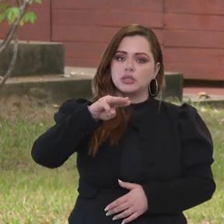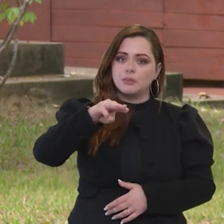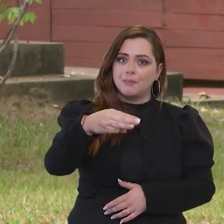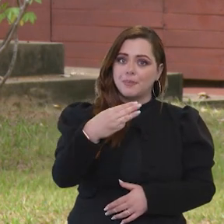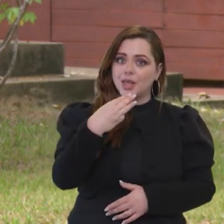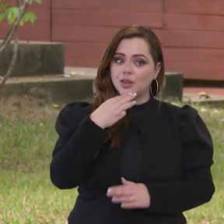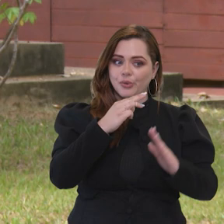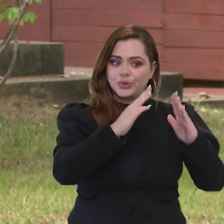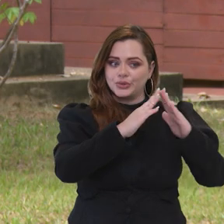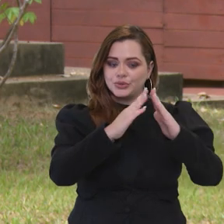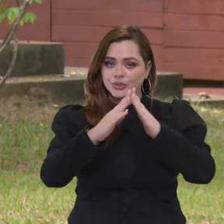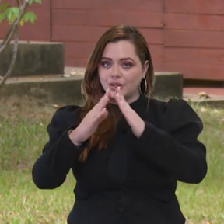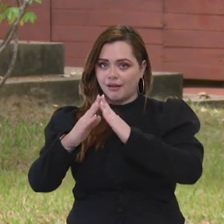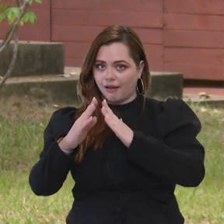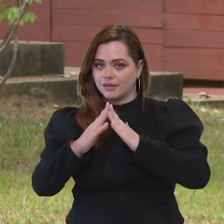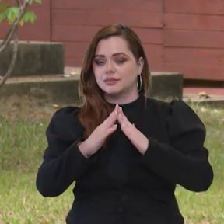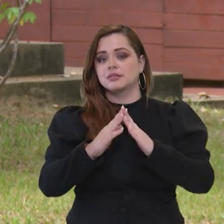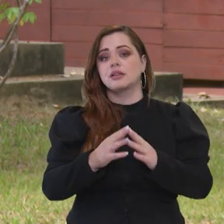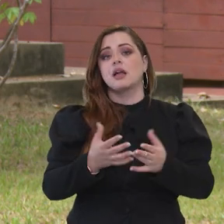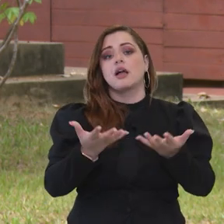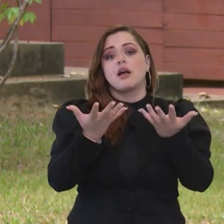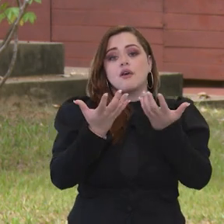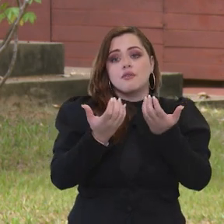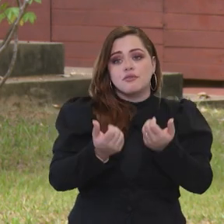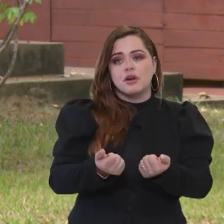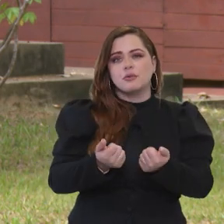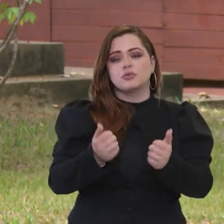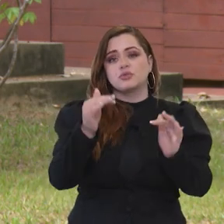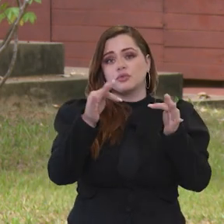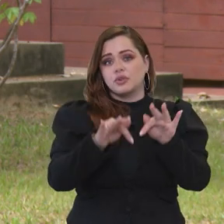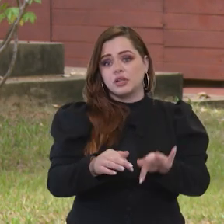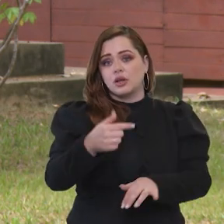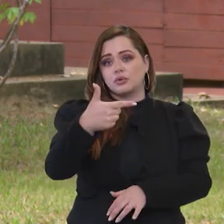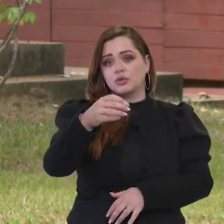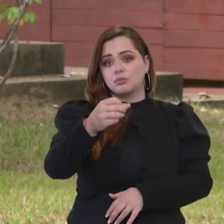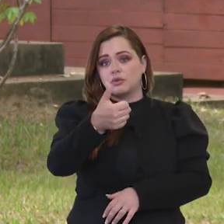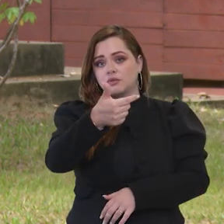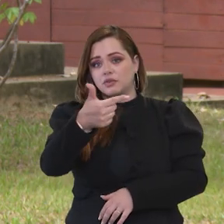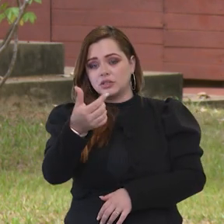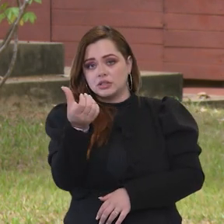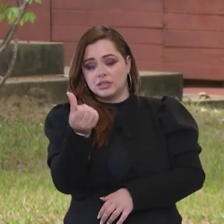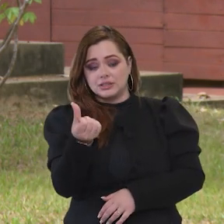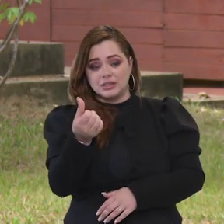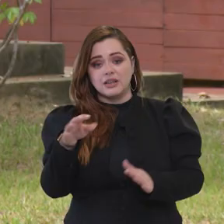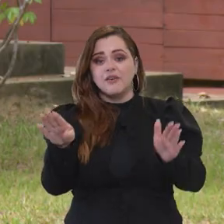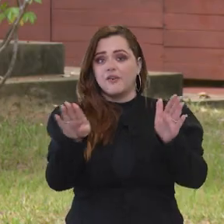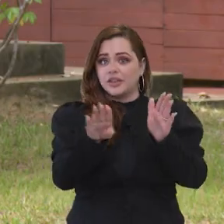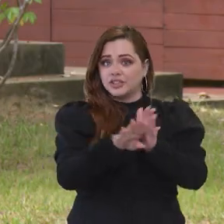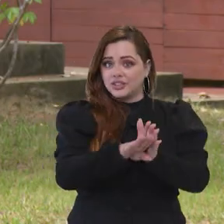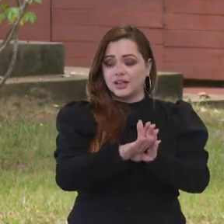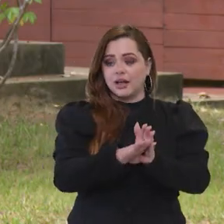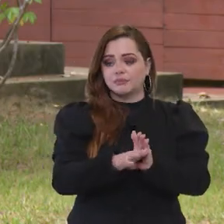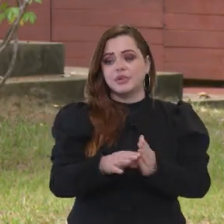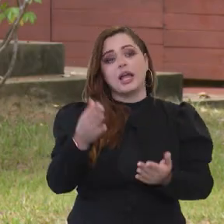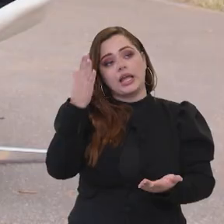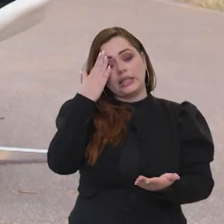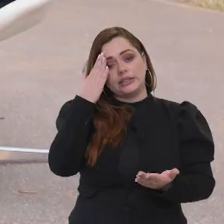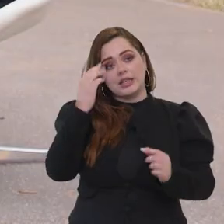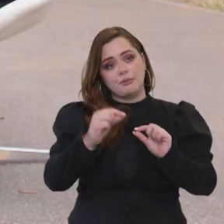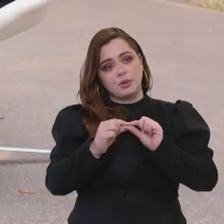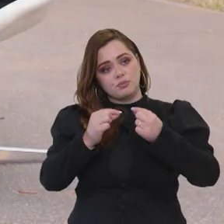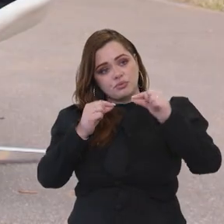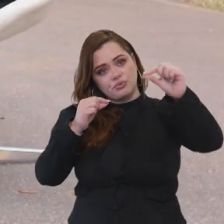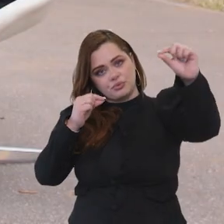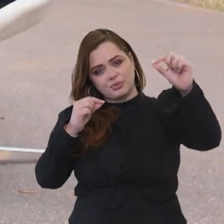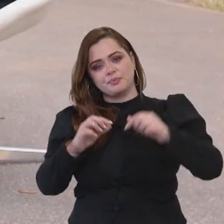habitacionais que o presidente Lula nos deu, que a gente, ao final de 2026, a gente vai alcançar essa meta e, quem sabe, até ultrapassar